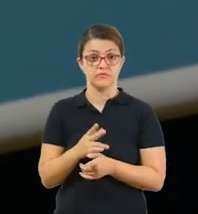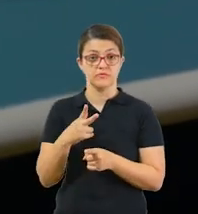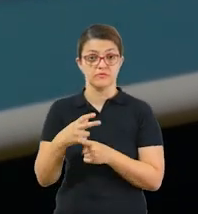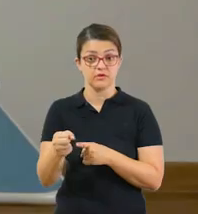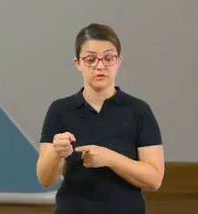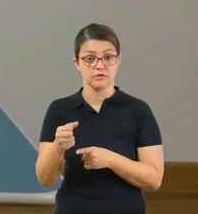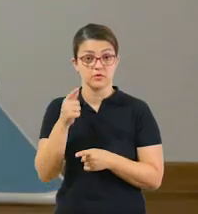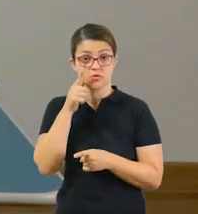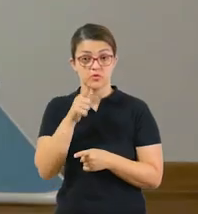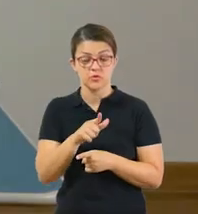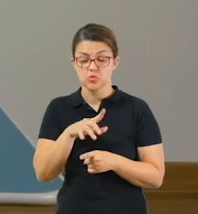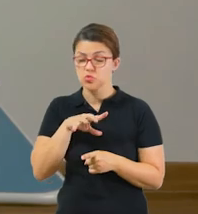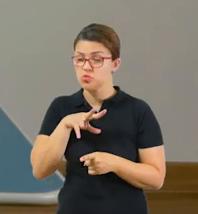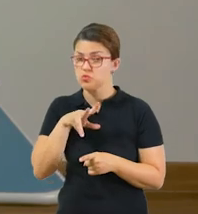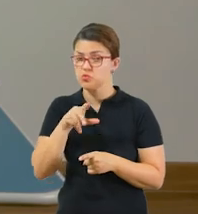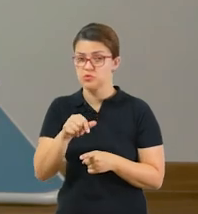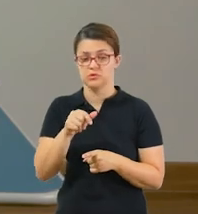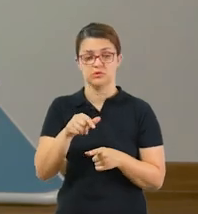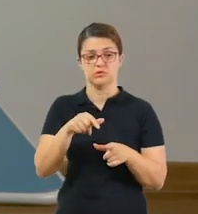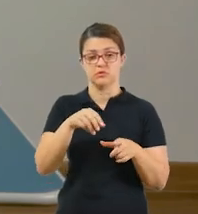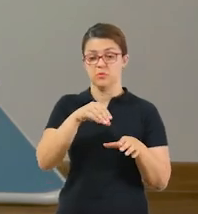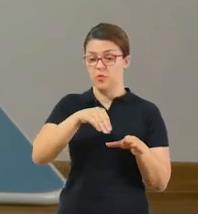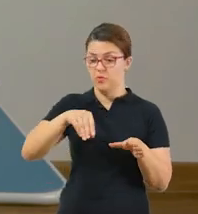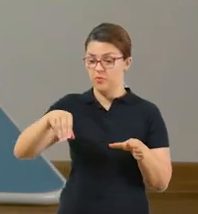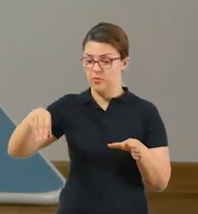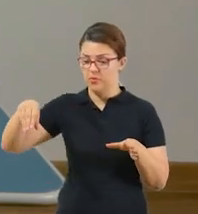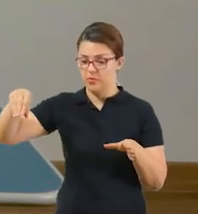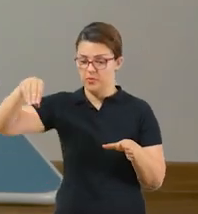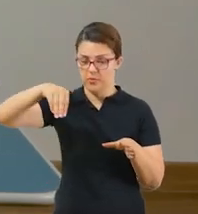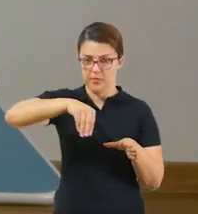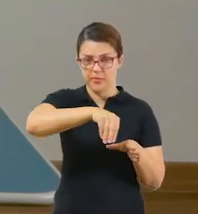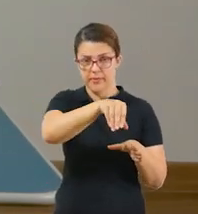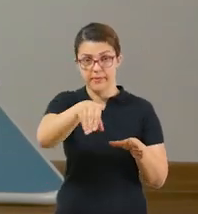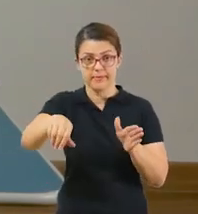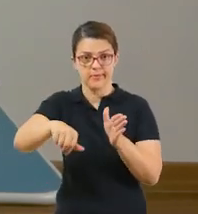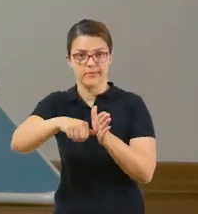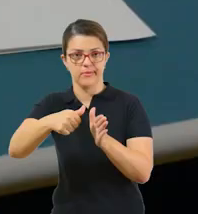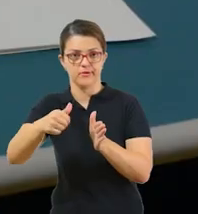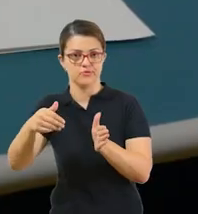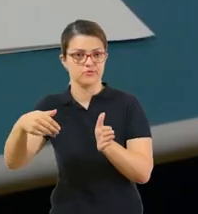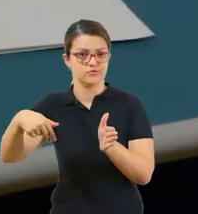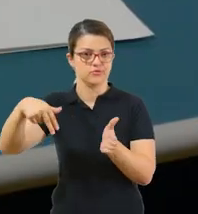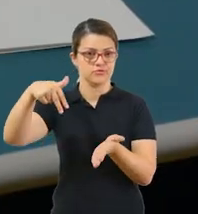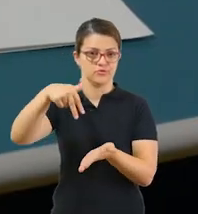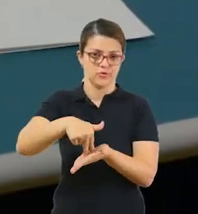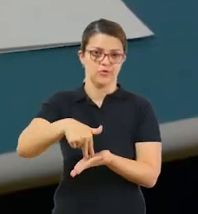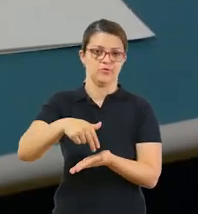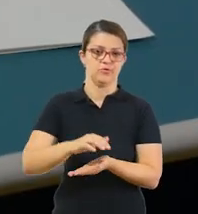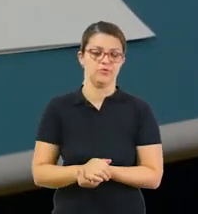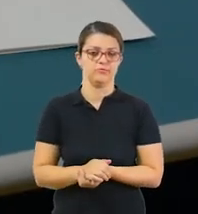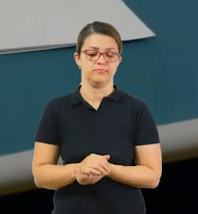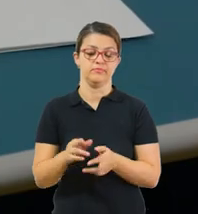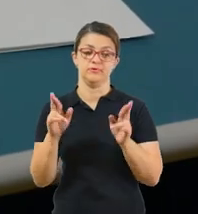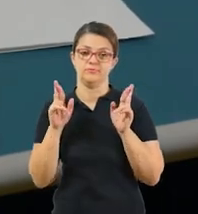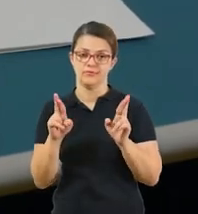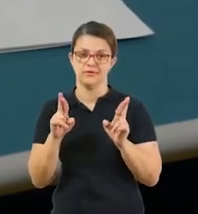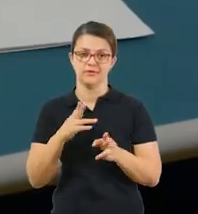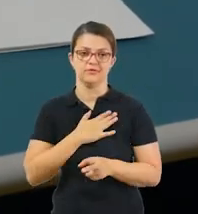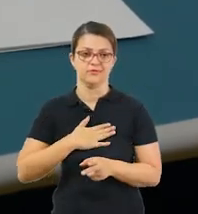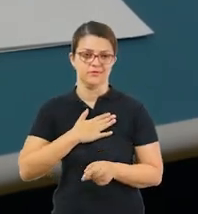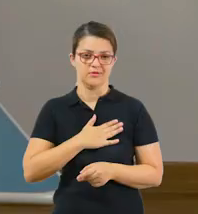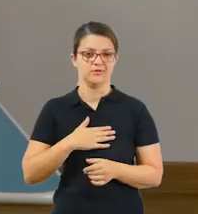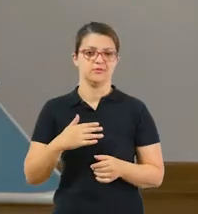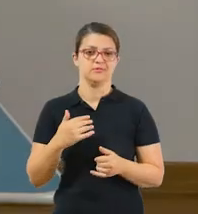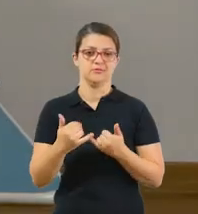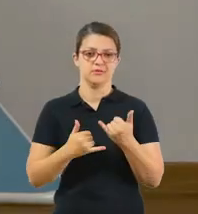passos. Ganha quem cumprir todo o percurso e chegar primeiro aqui, tá? Espero que